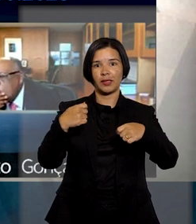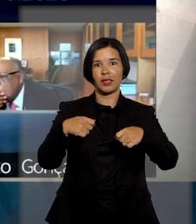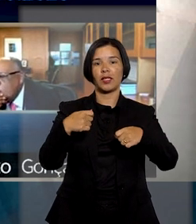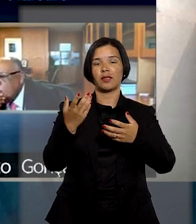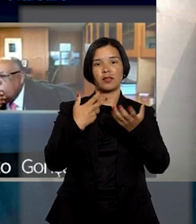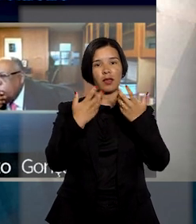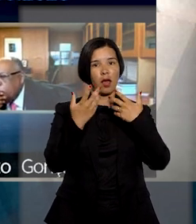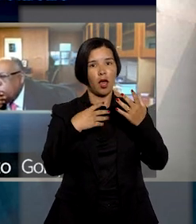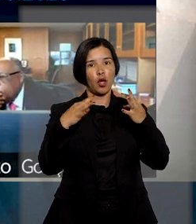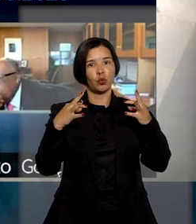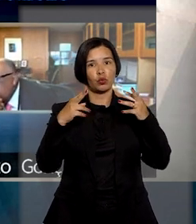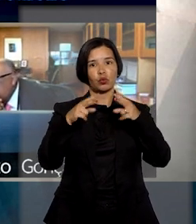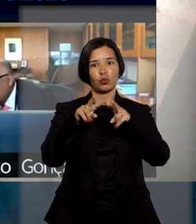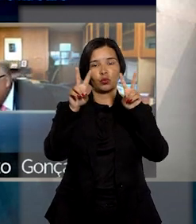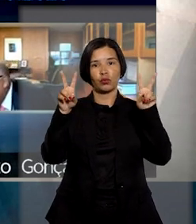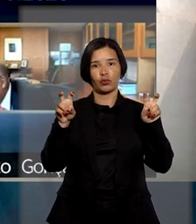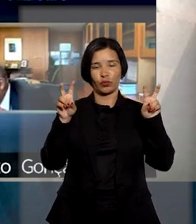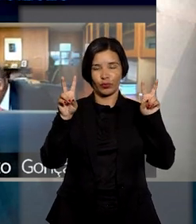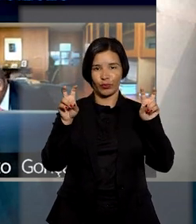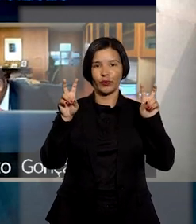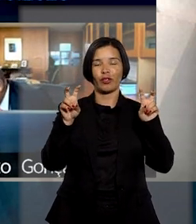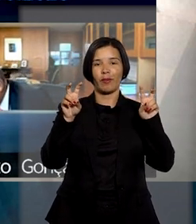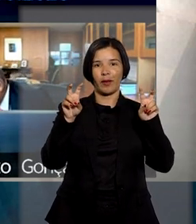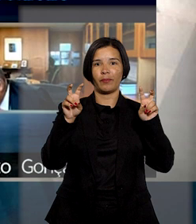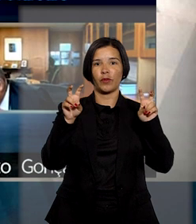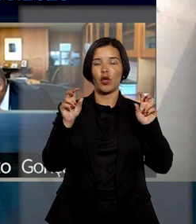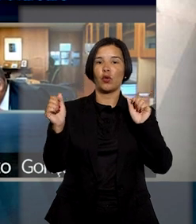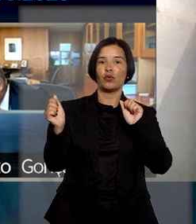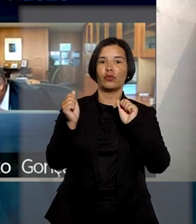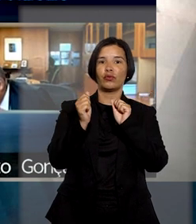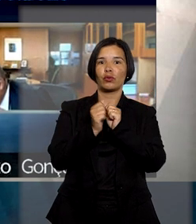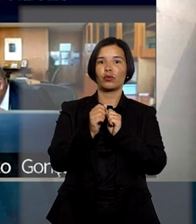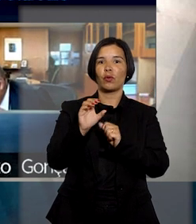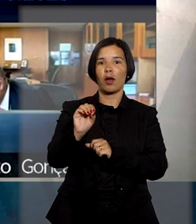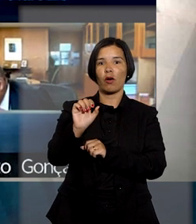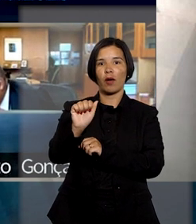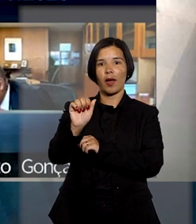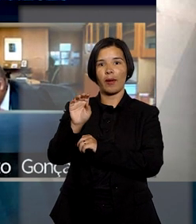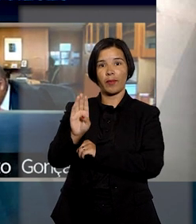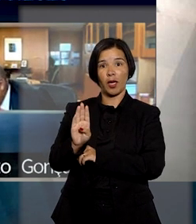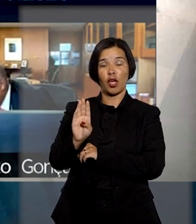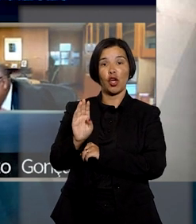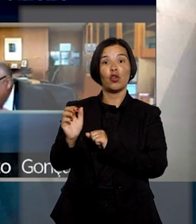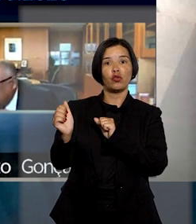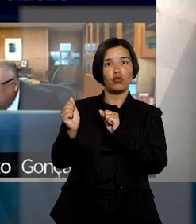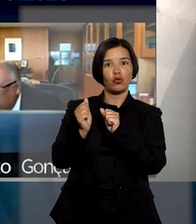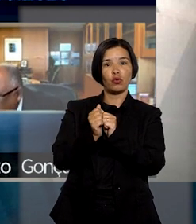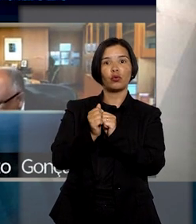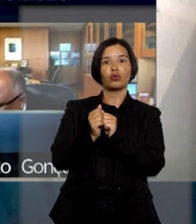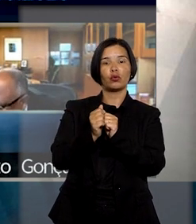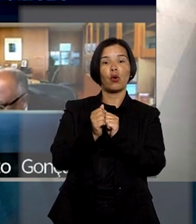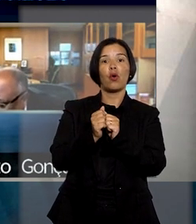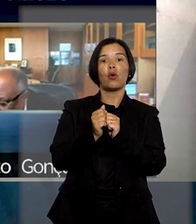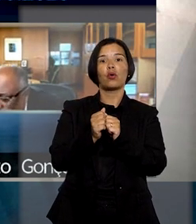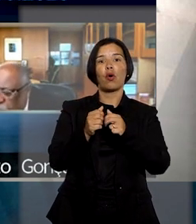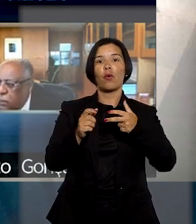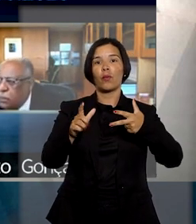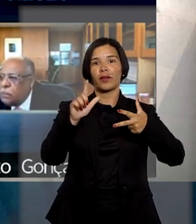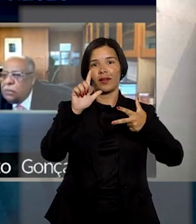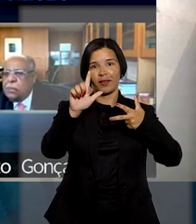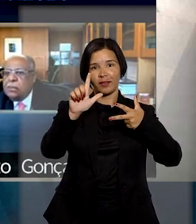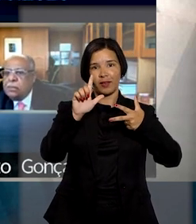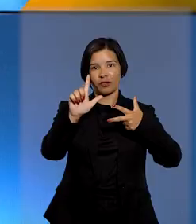ser feito em torno deste tema, junto à OAB e junto ao Poder